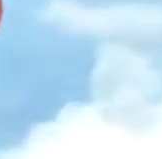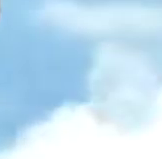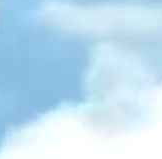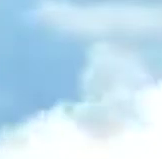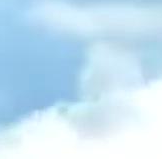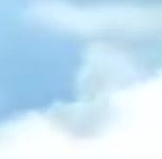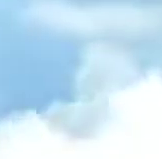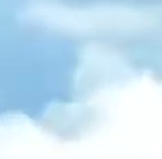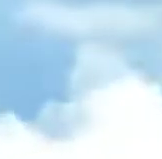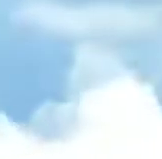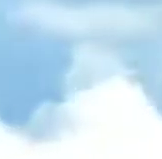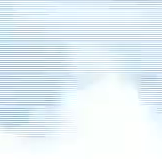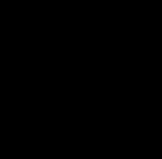Obrigada. Obrigada. Obrigada. Obrigada.